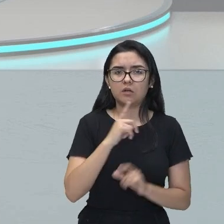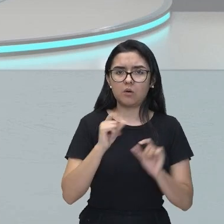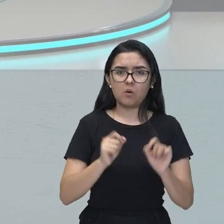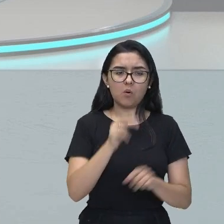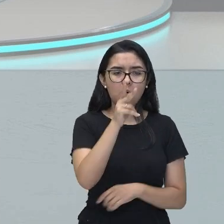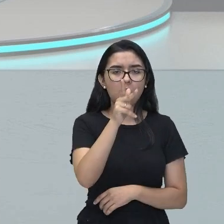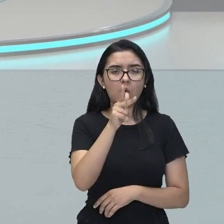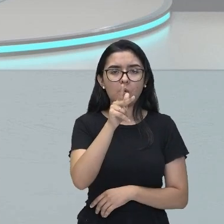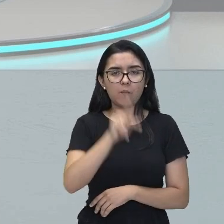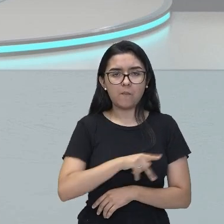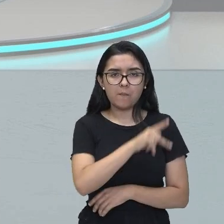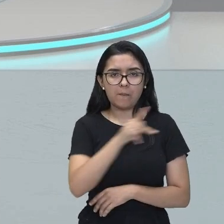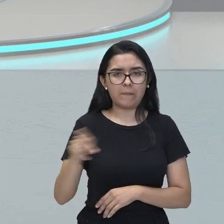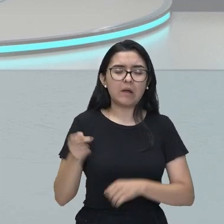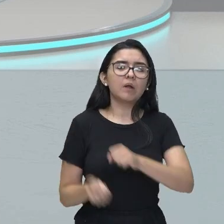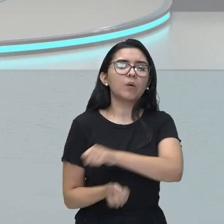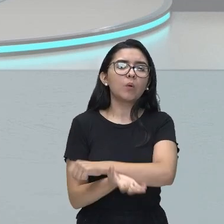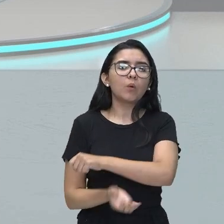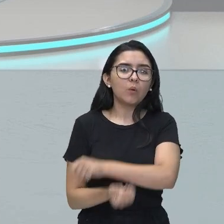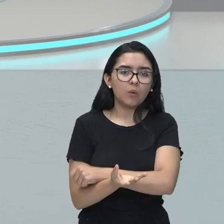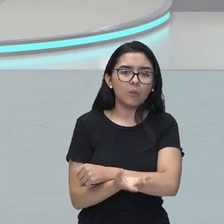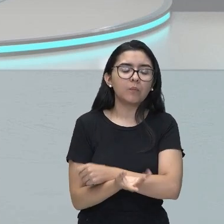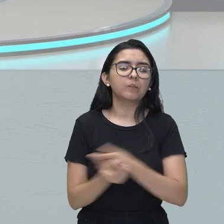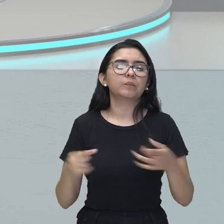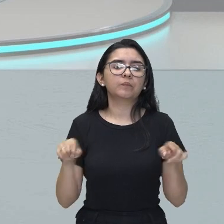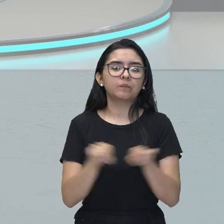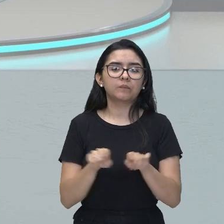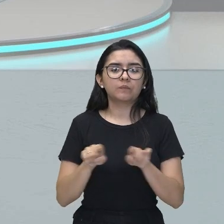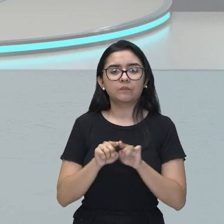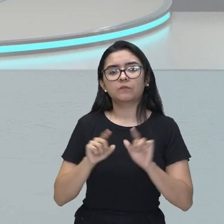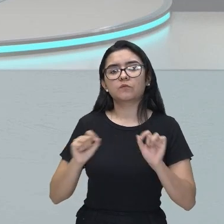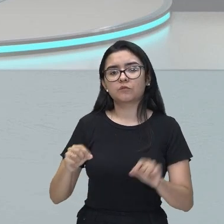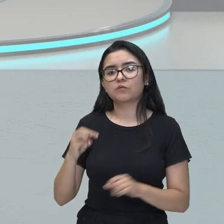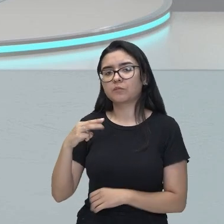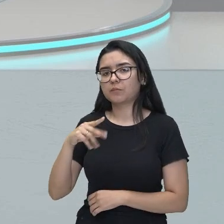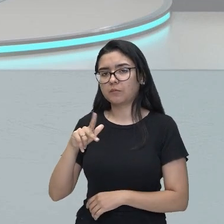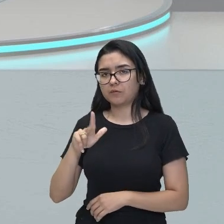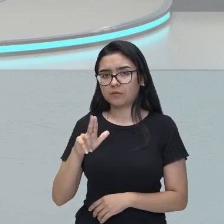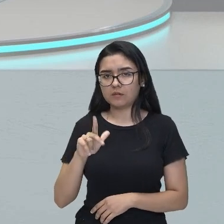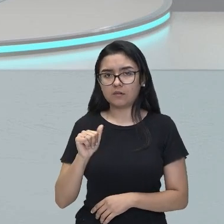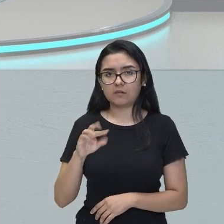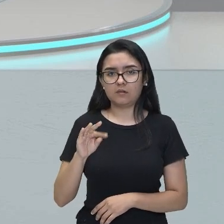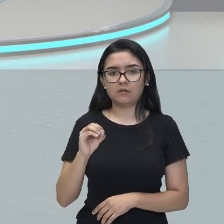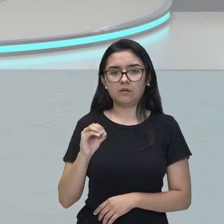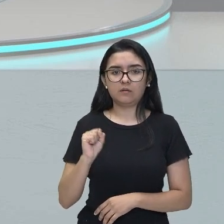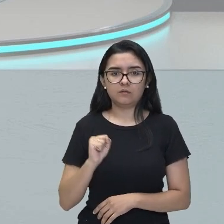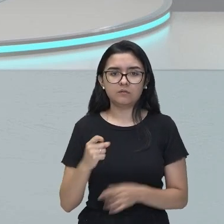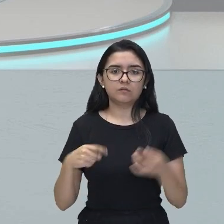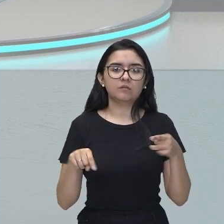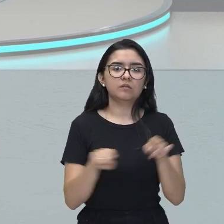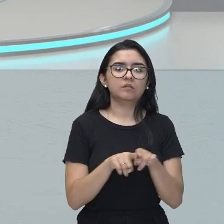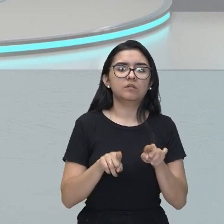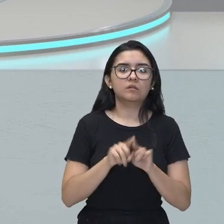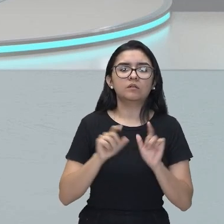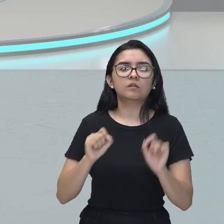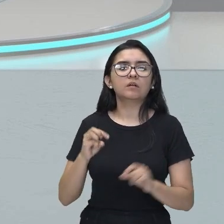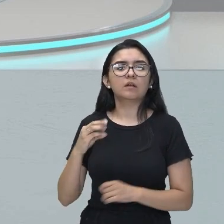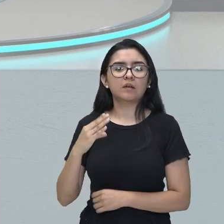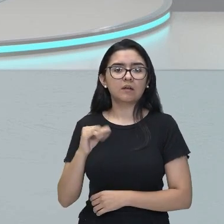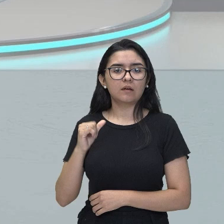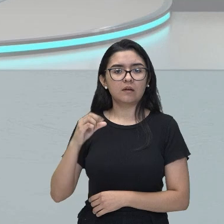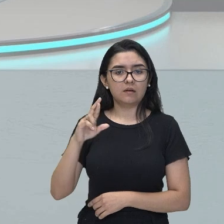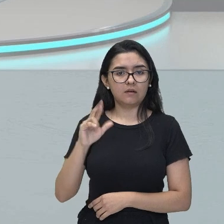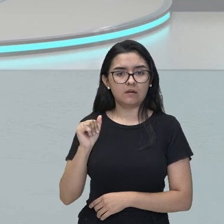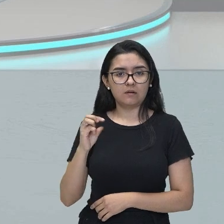corruptos, os degradados, os mulatos e emboabas, os caramurus,